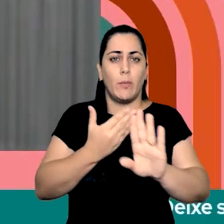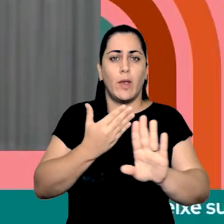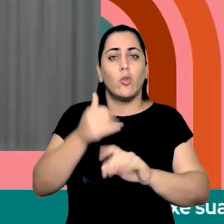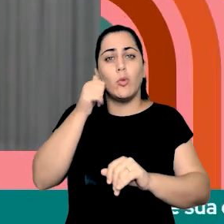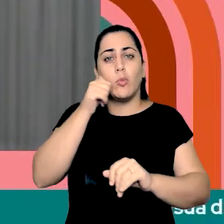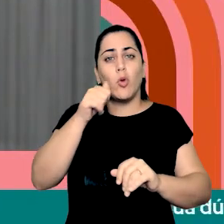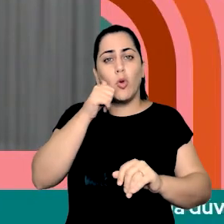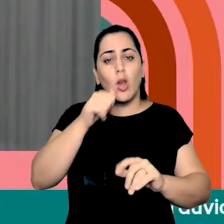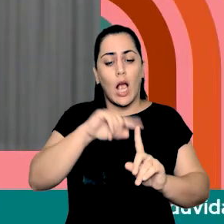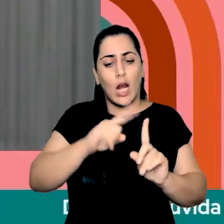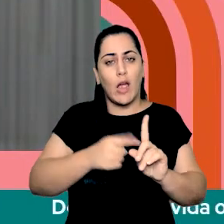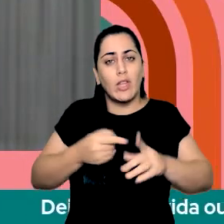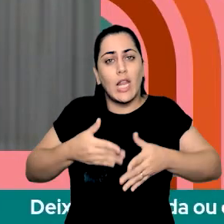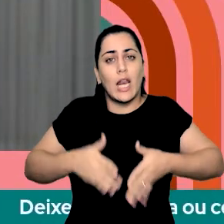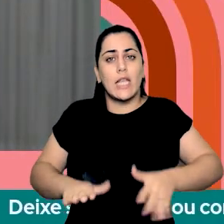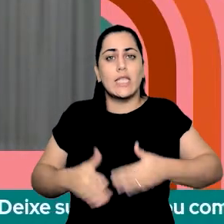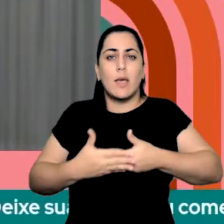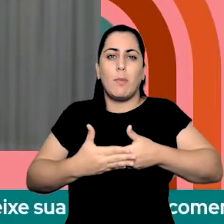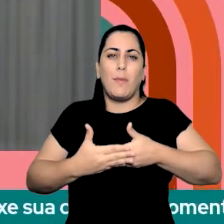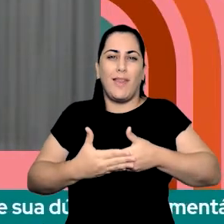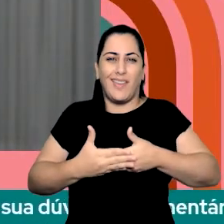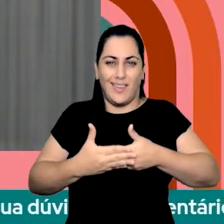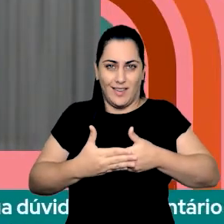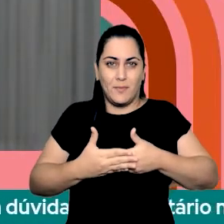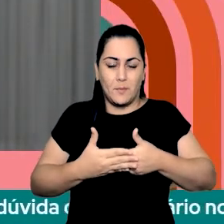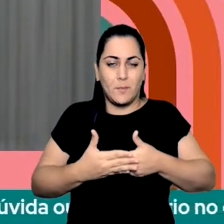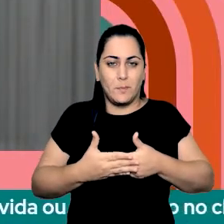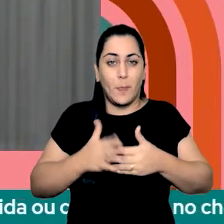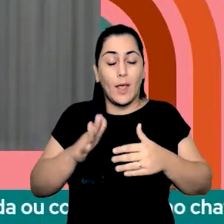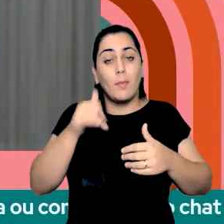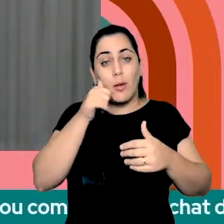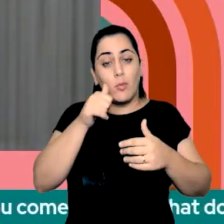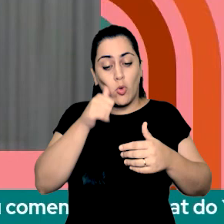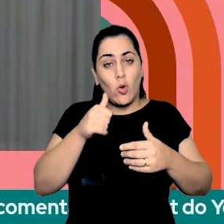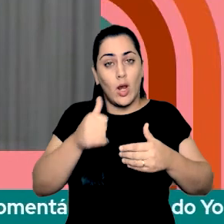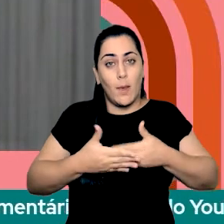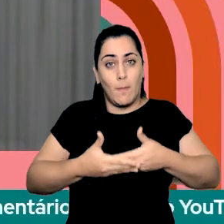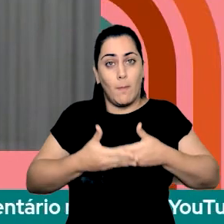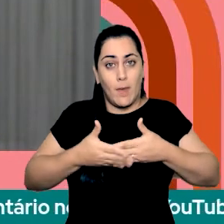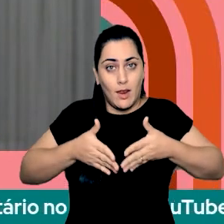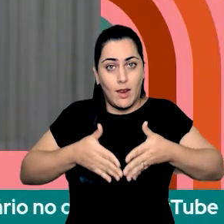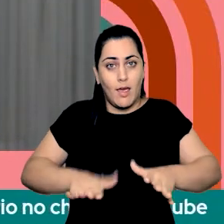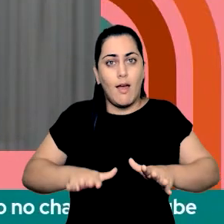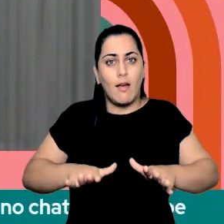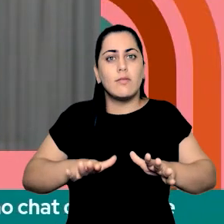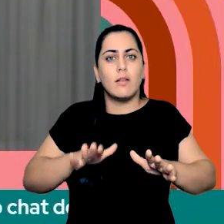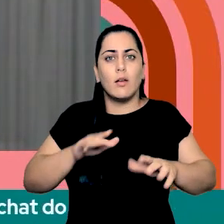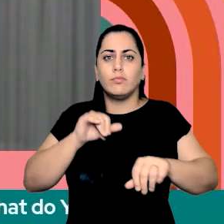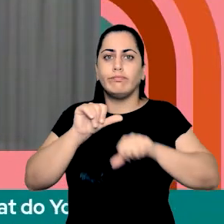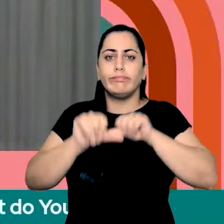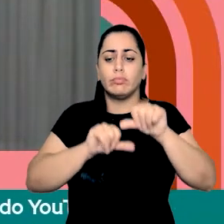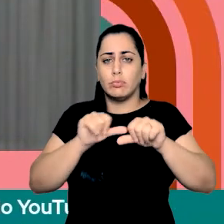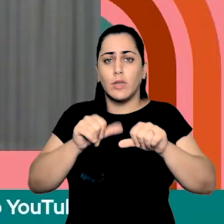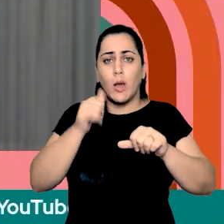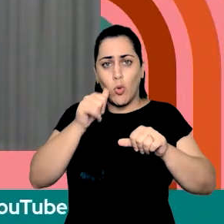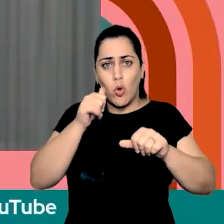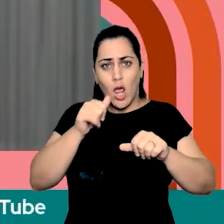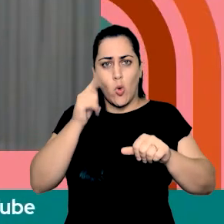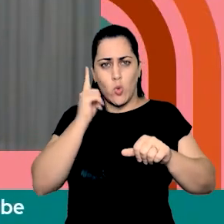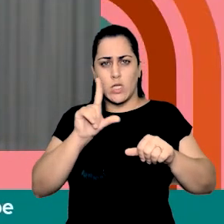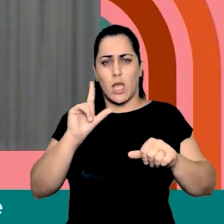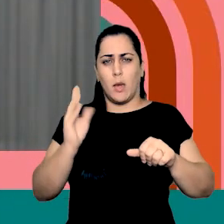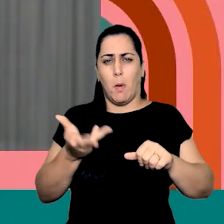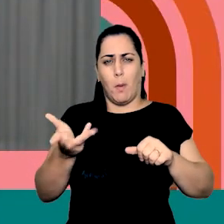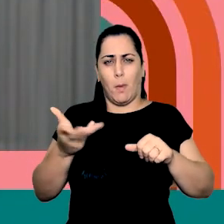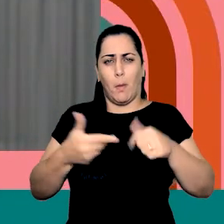mulher em licença maternidade, por exemplo. E uma mulher em licença maternidade vai ter um impacto imenso na produtividade dela, porque é um